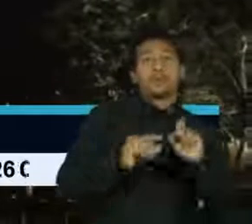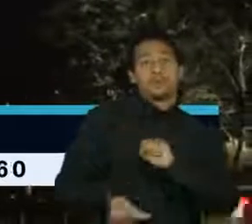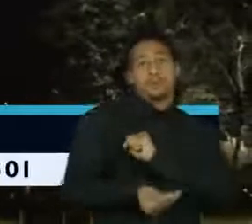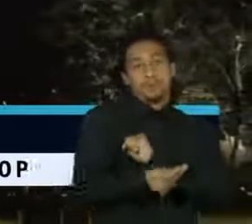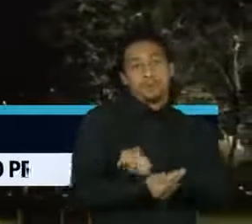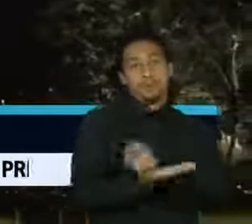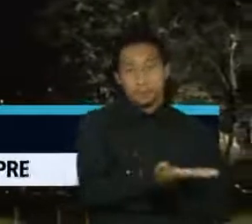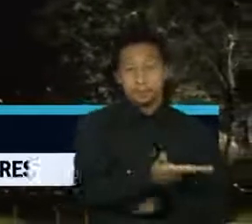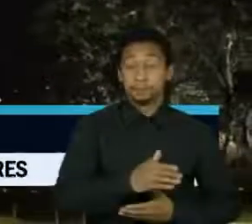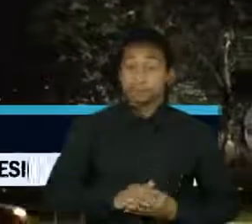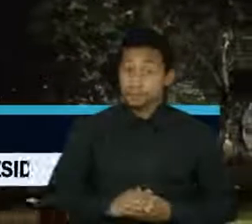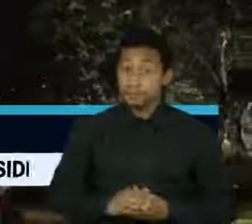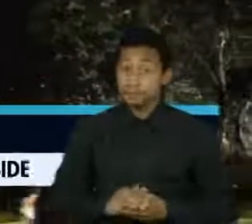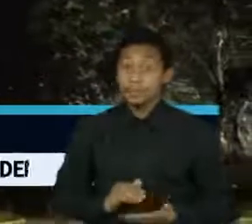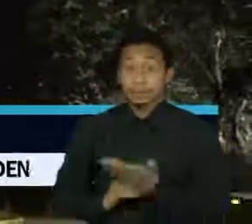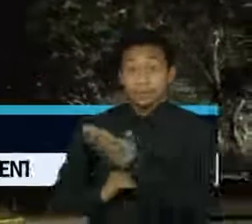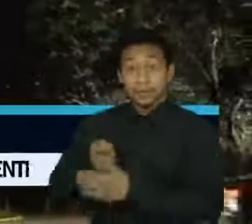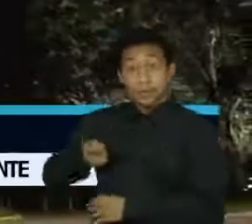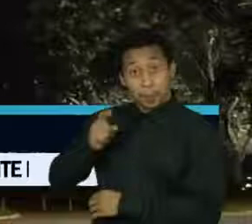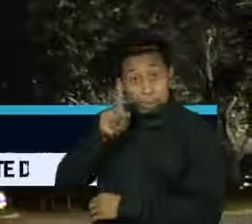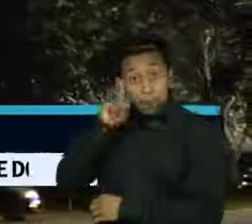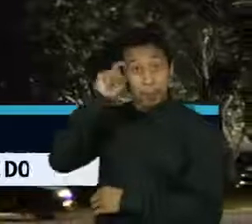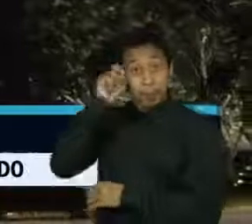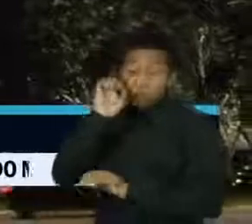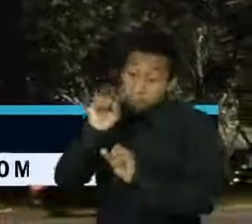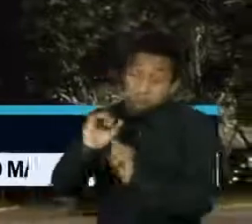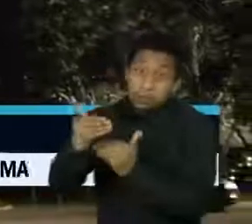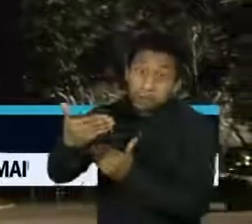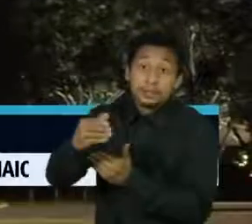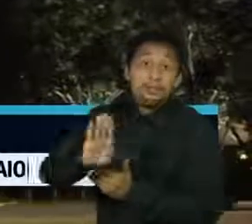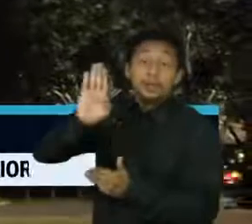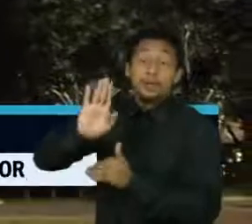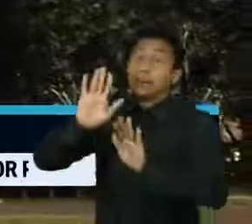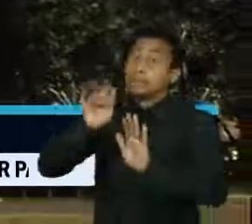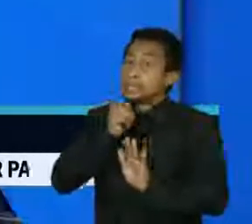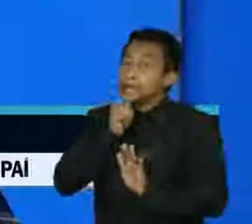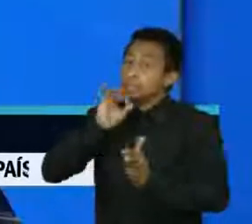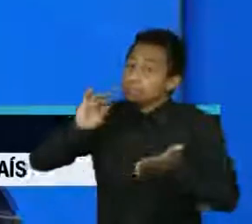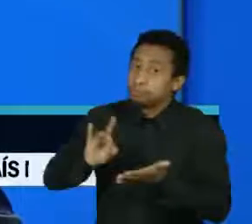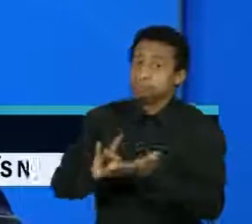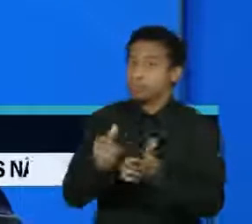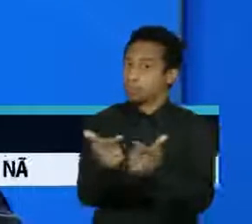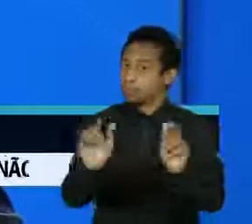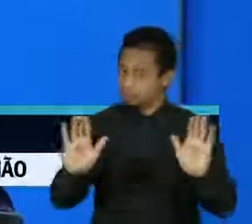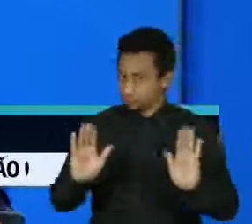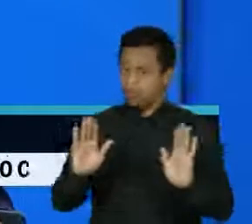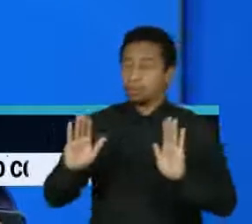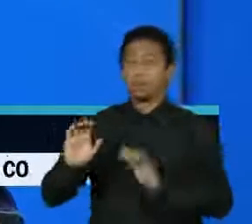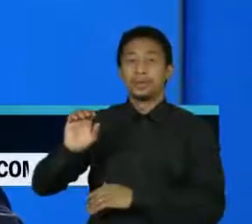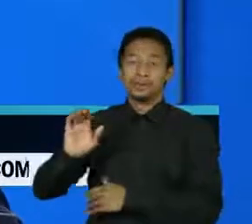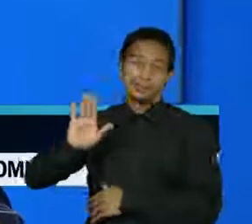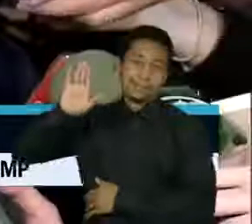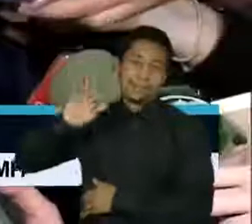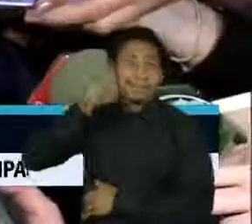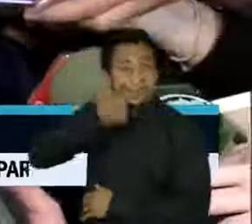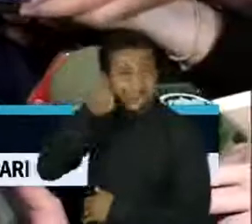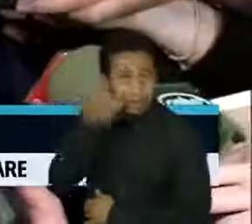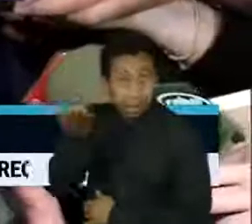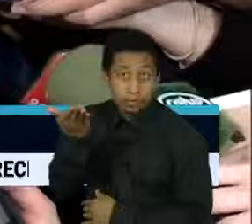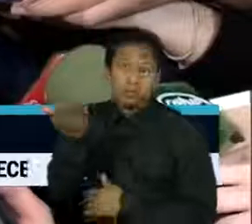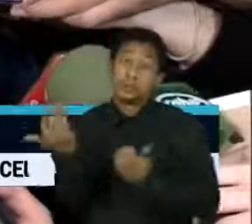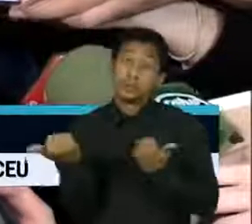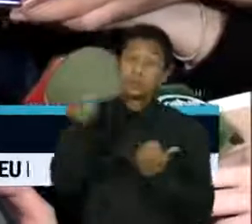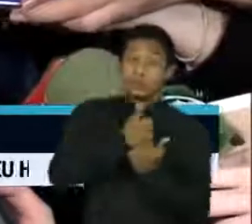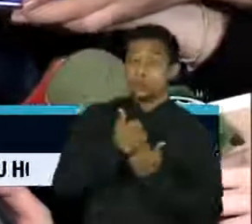Apesar da situação favorável, ainda não está descartada a candidatura de Moro ao Senado. Neste caso, ele substituiria a vaga do atual